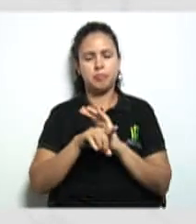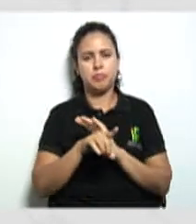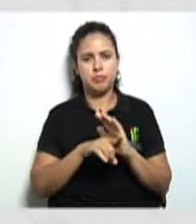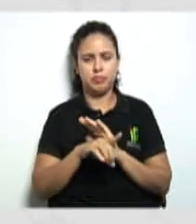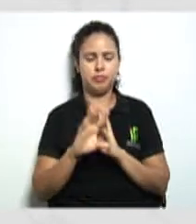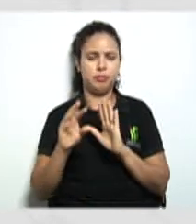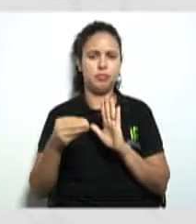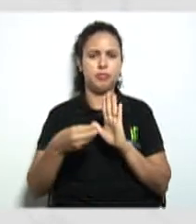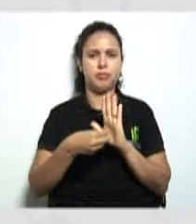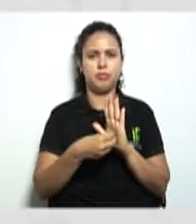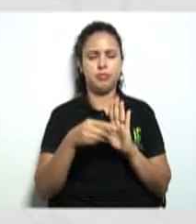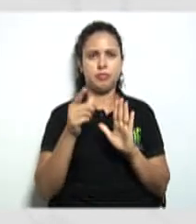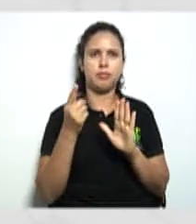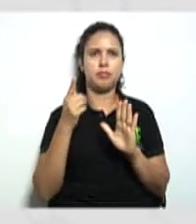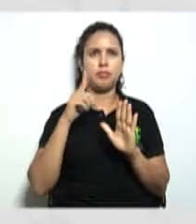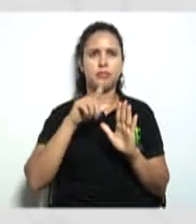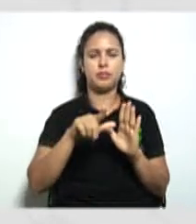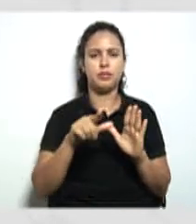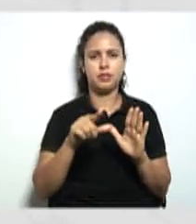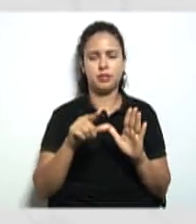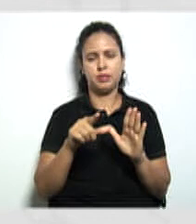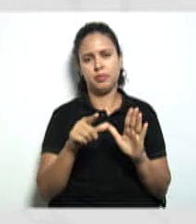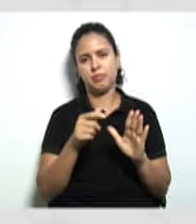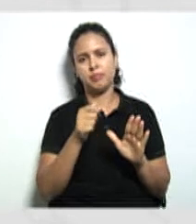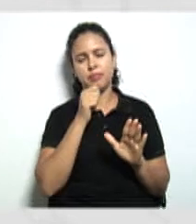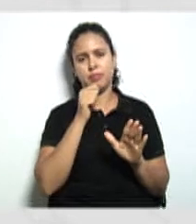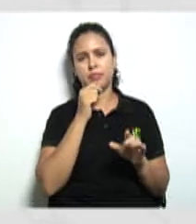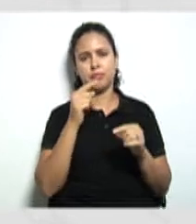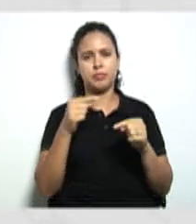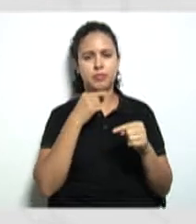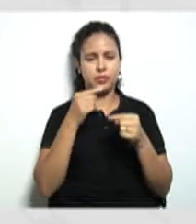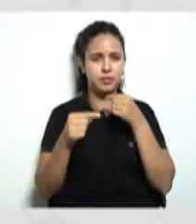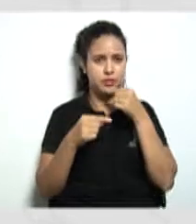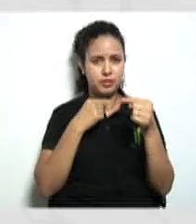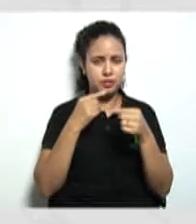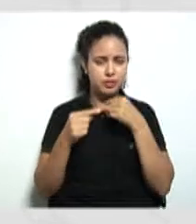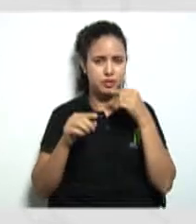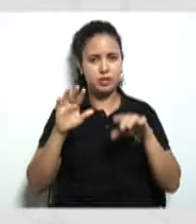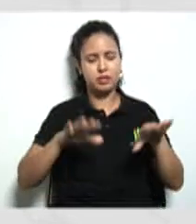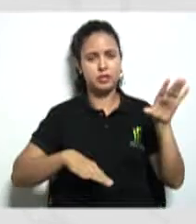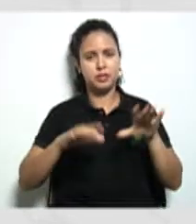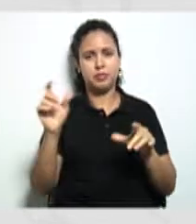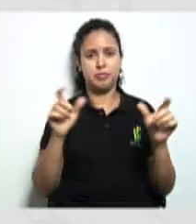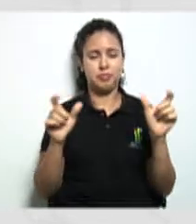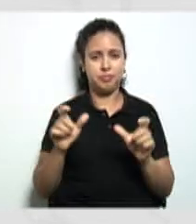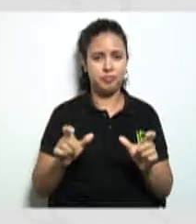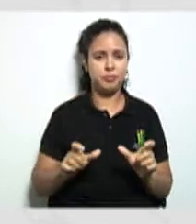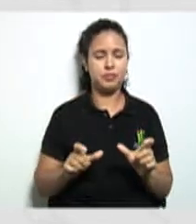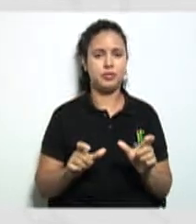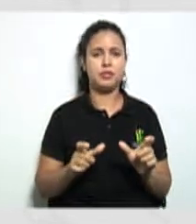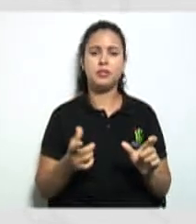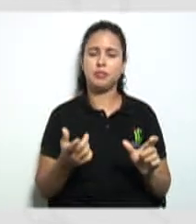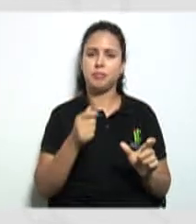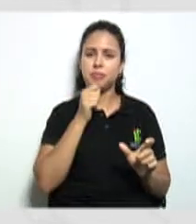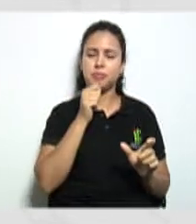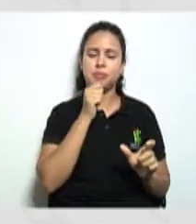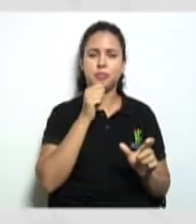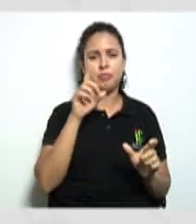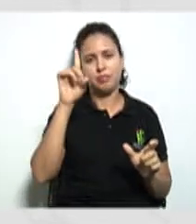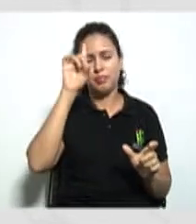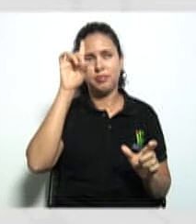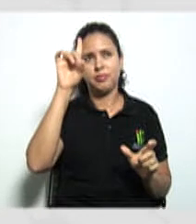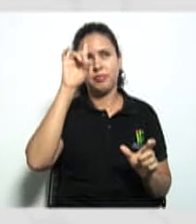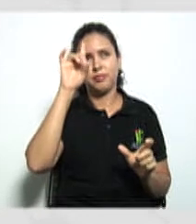para que vocês possam não ter dúvidas em algumas palavras que muitas vezes essas palavras não fazem parte do nosso dia a dia